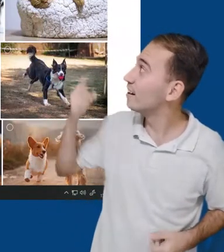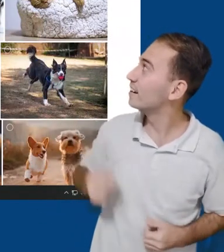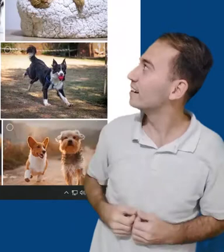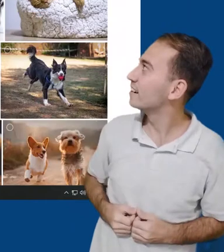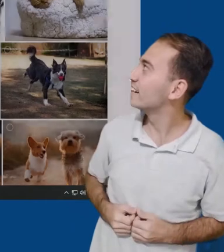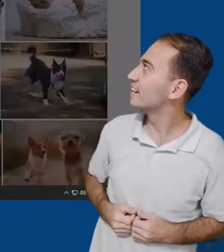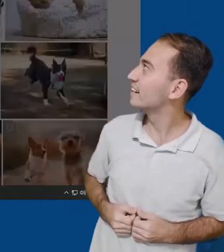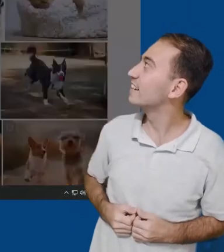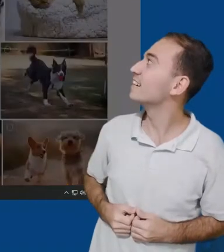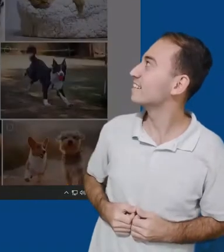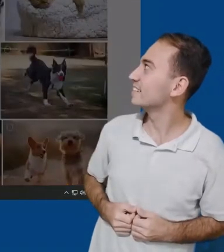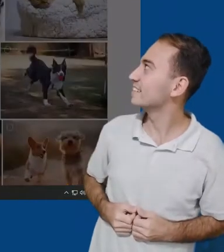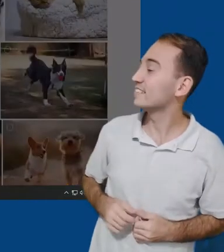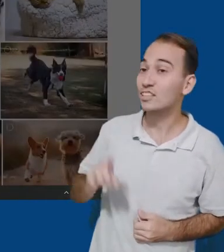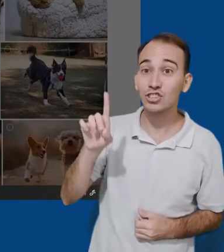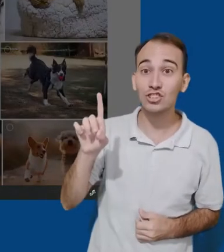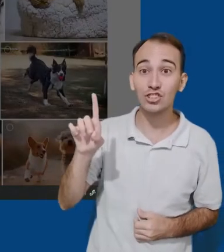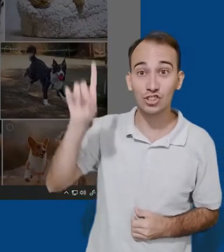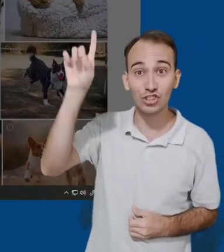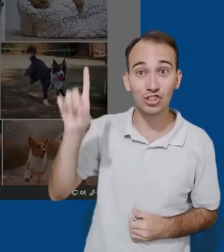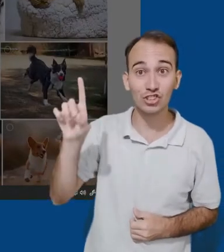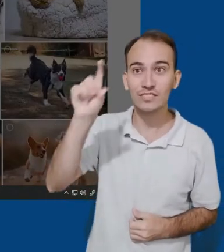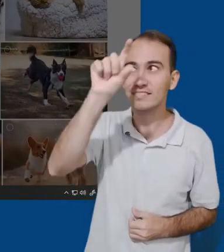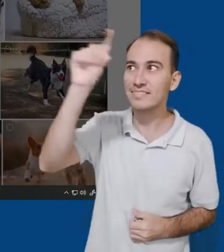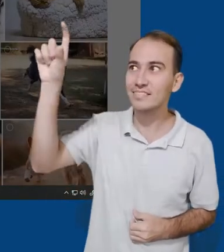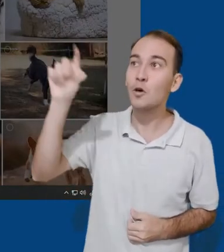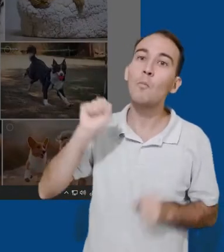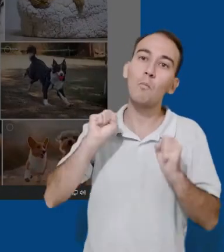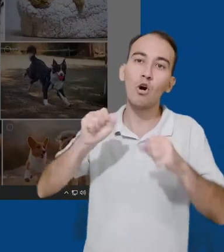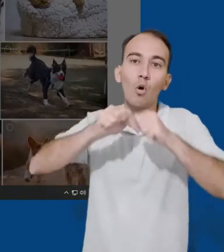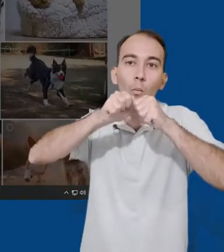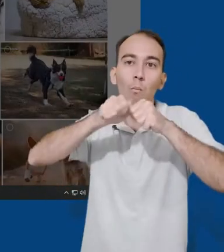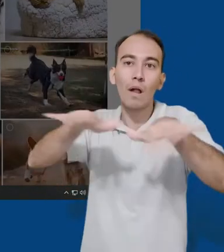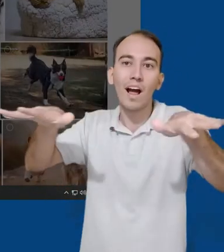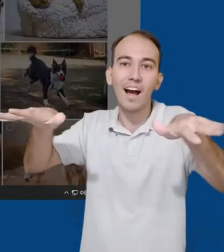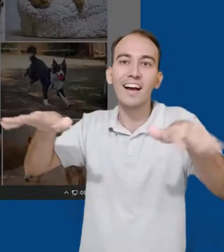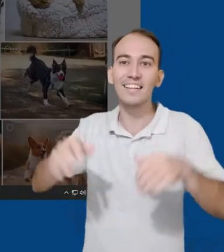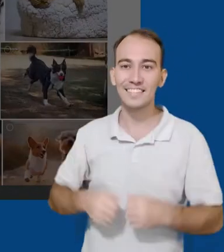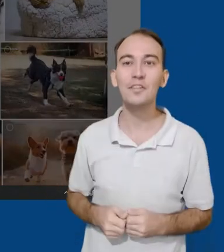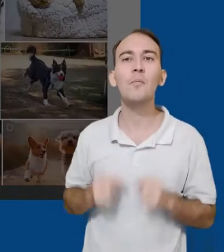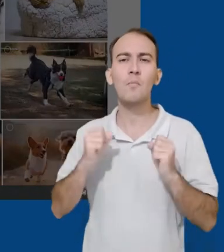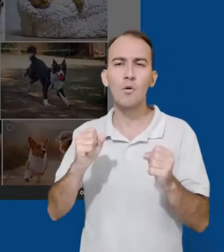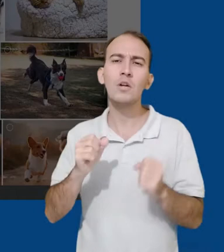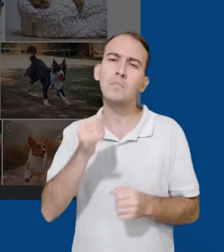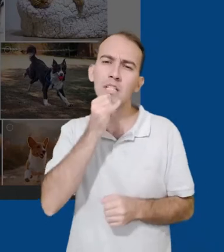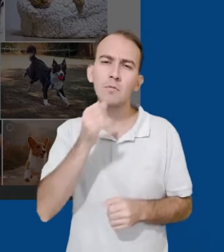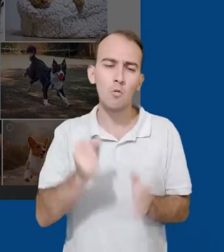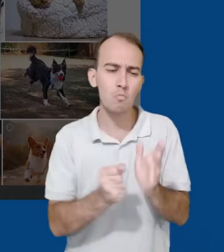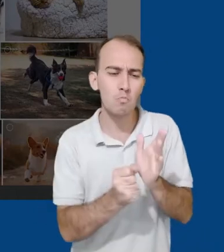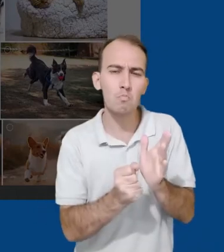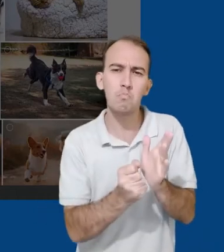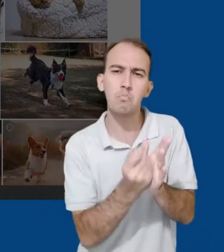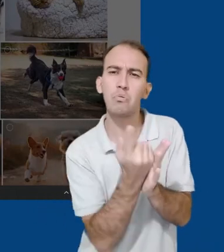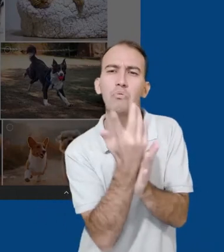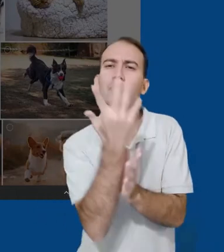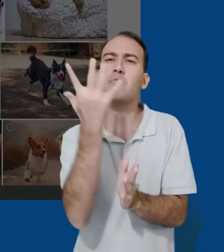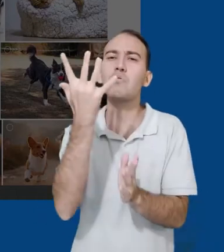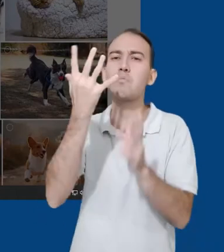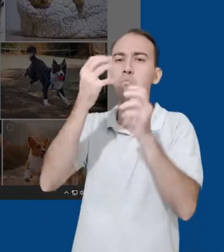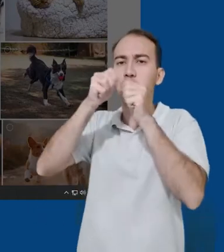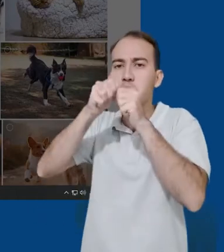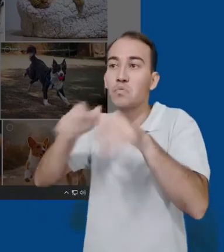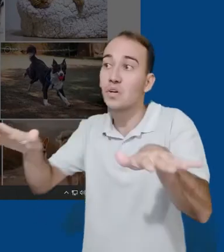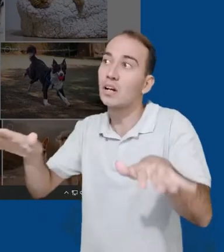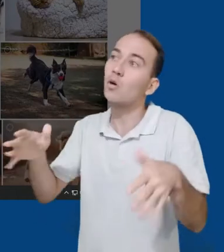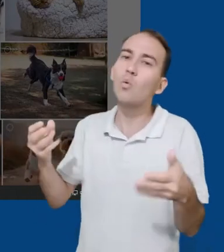No canto superior direito, a primeira opção é a de compartilhamento. Podemos enviar as fotos selecionadas criando um link